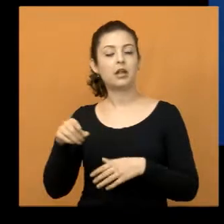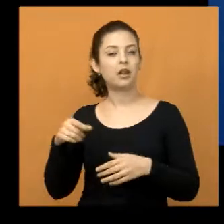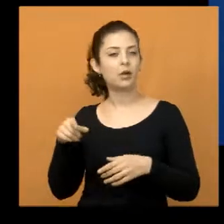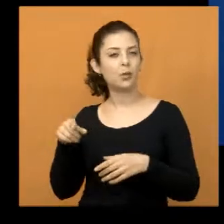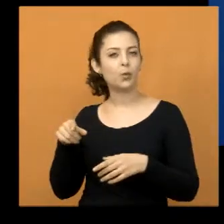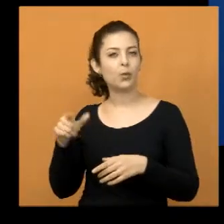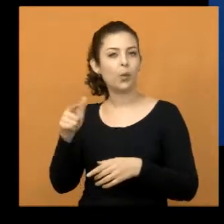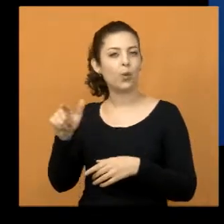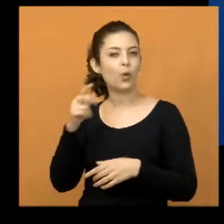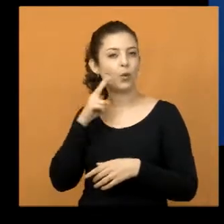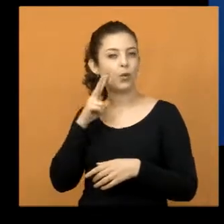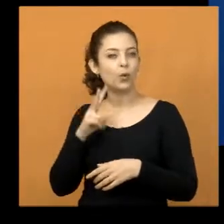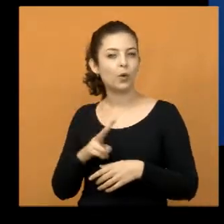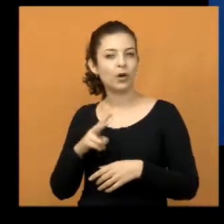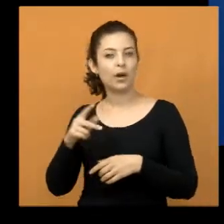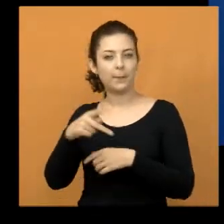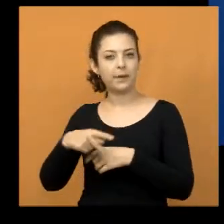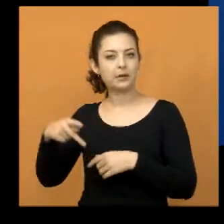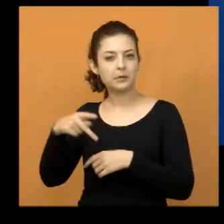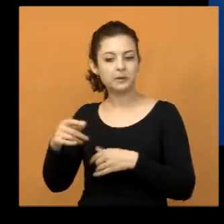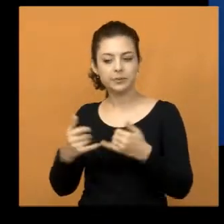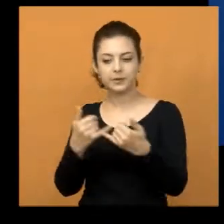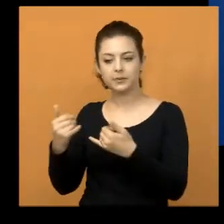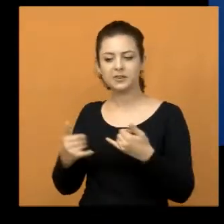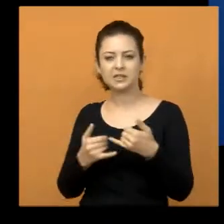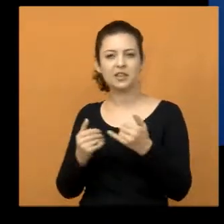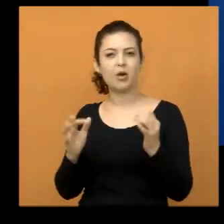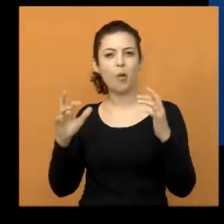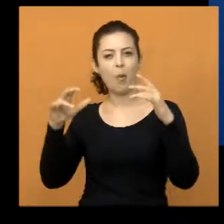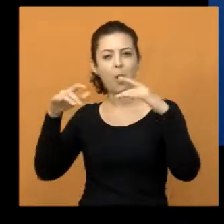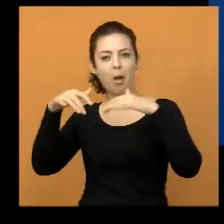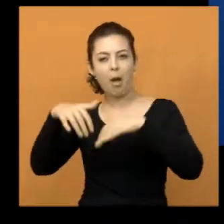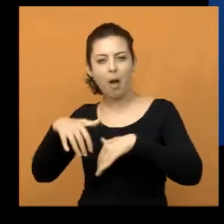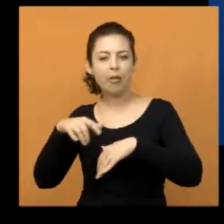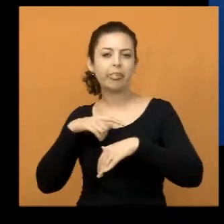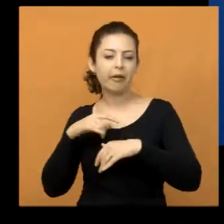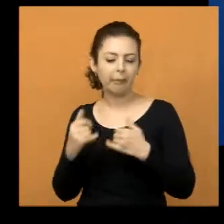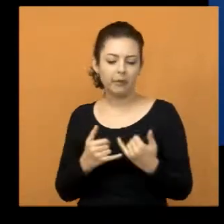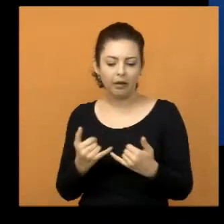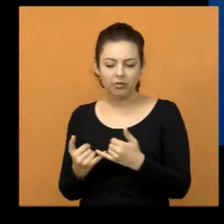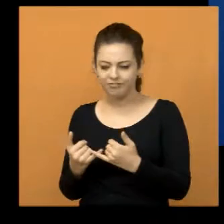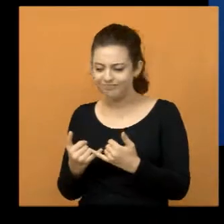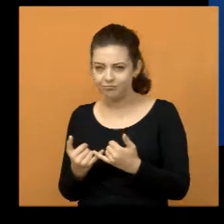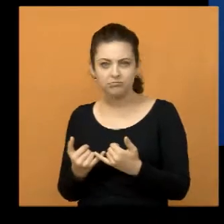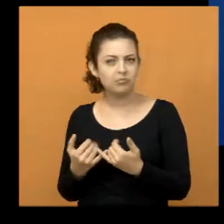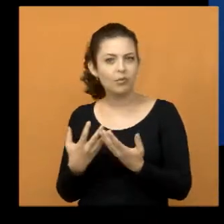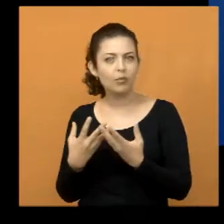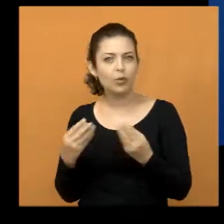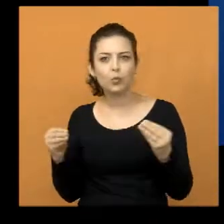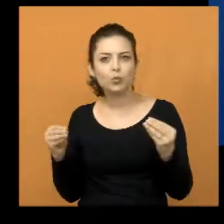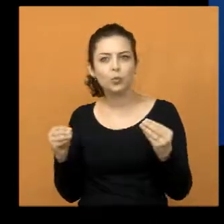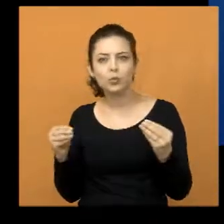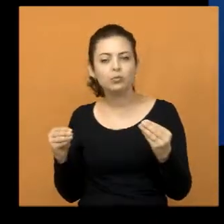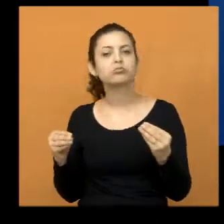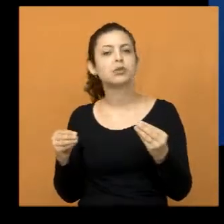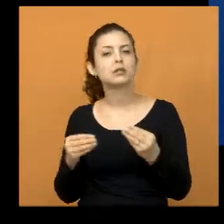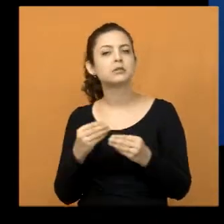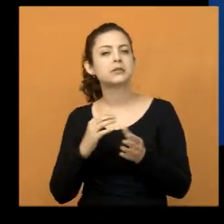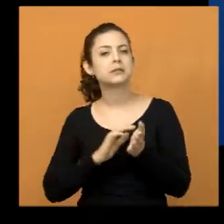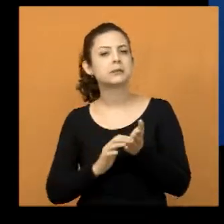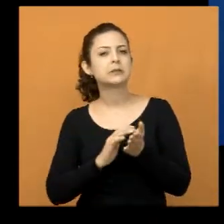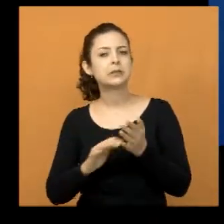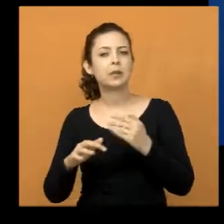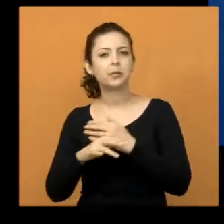o parquinho da criançada lá está coberto com mato. A gente percebe que a Secretaria de Meio Ambiente não está